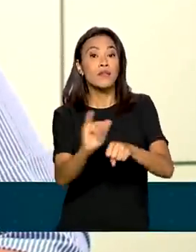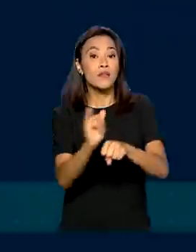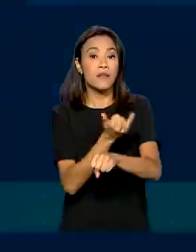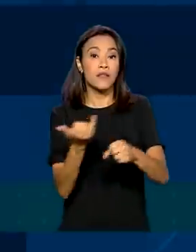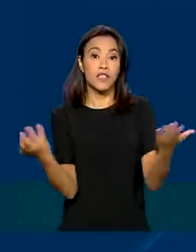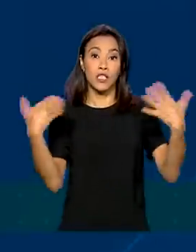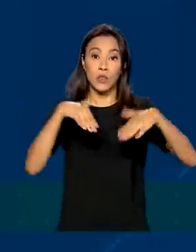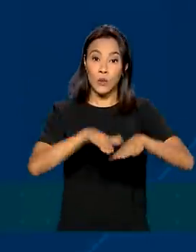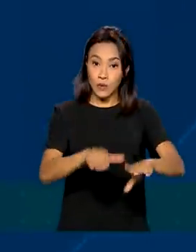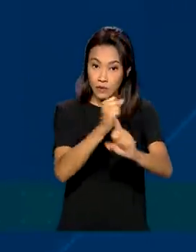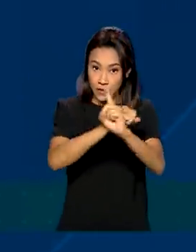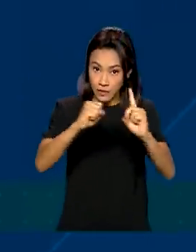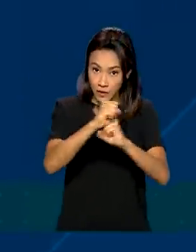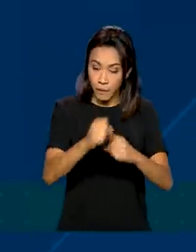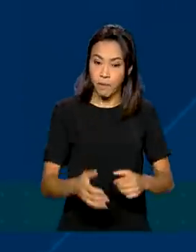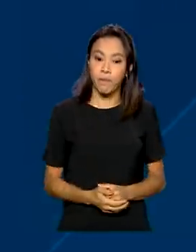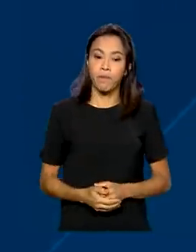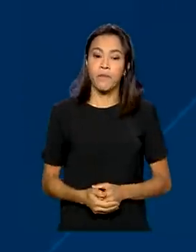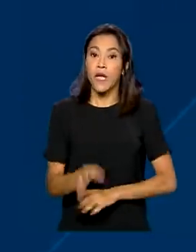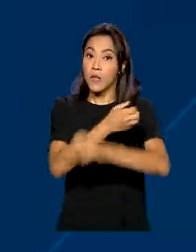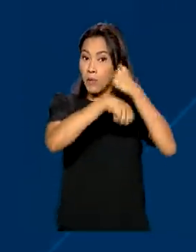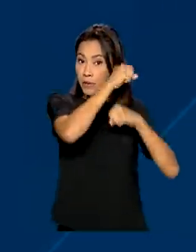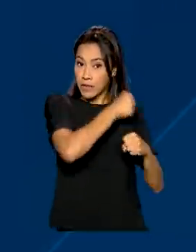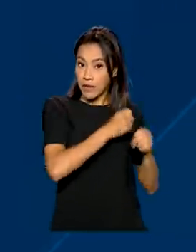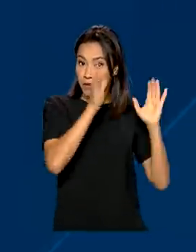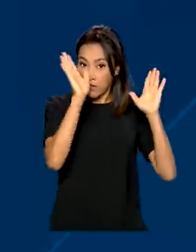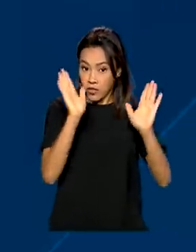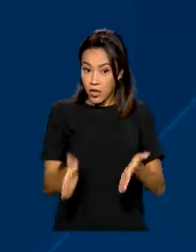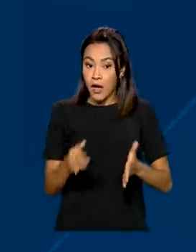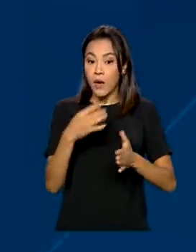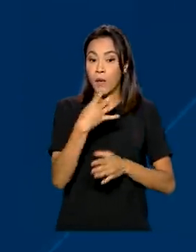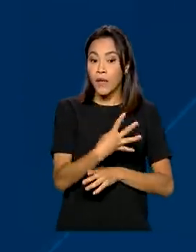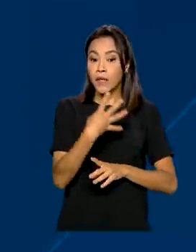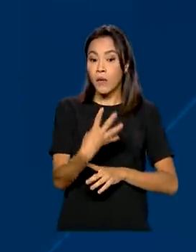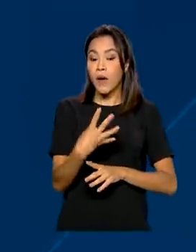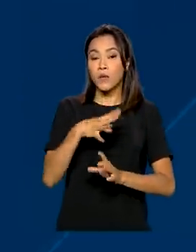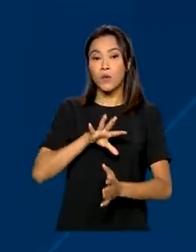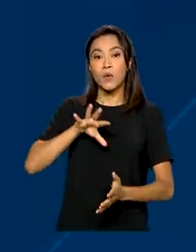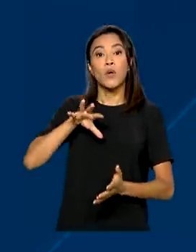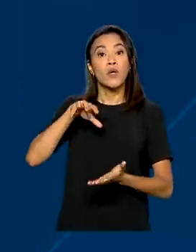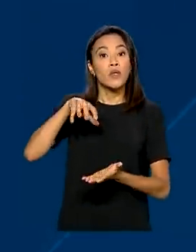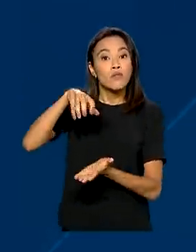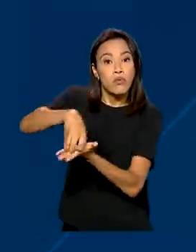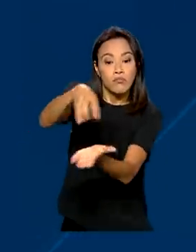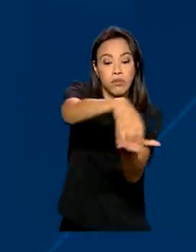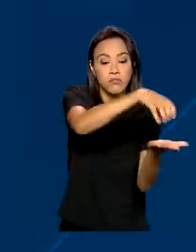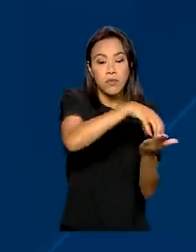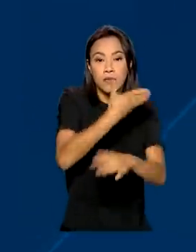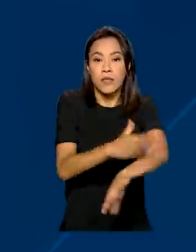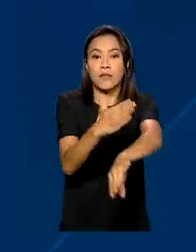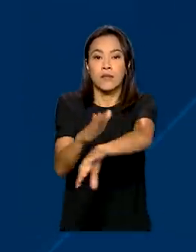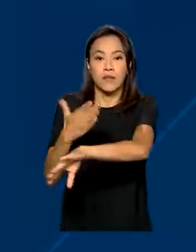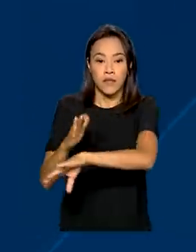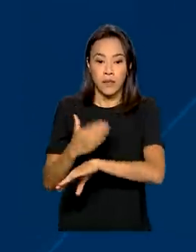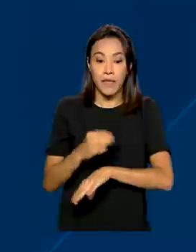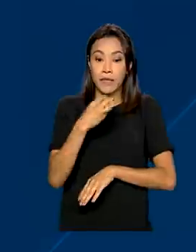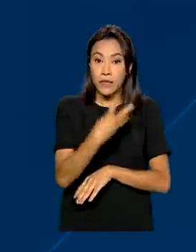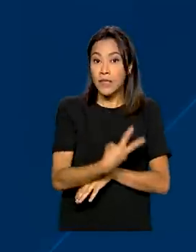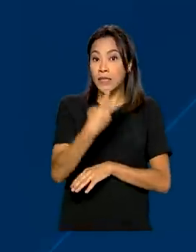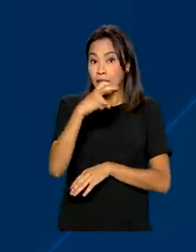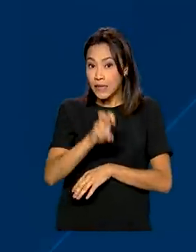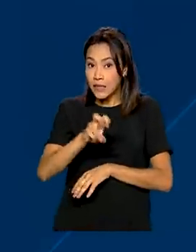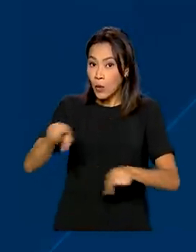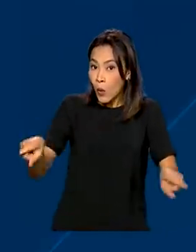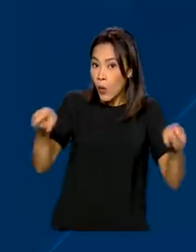cidadania. Até o ano passado, foram instalados 44 núcleos de treinamento e firmados 35 convênios. O